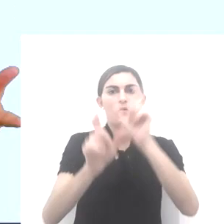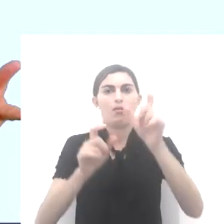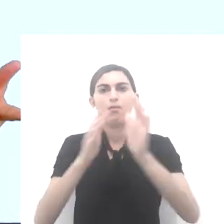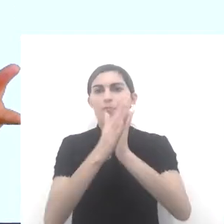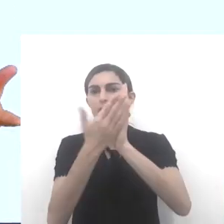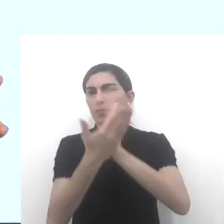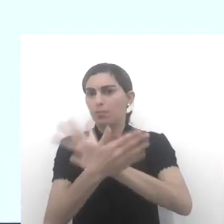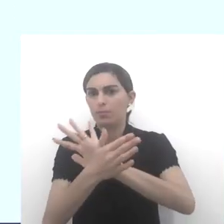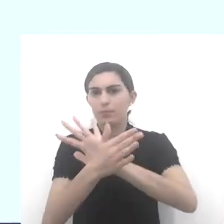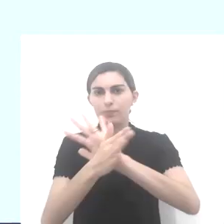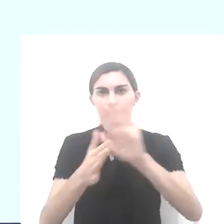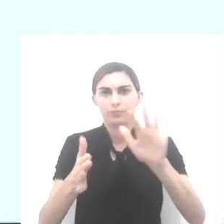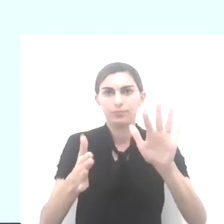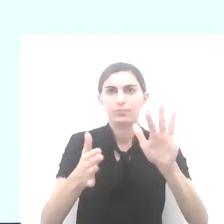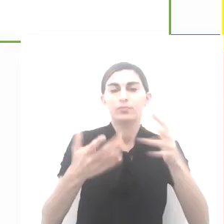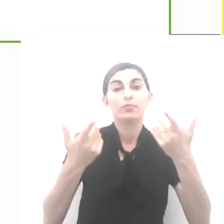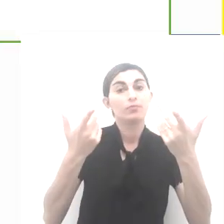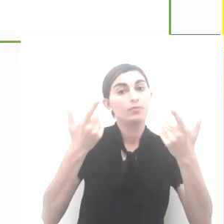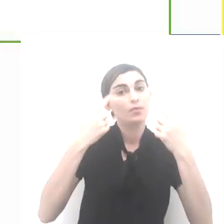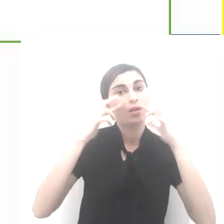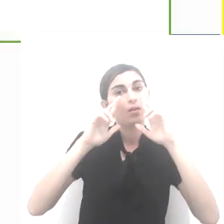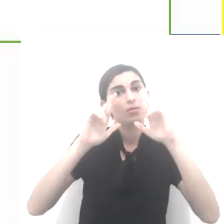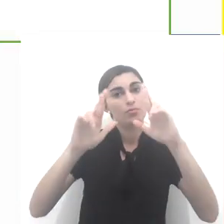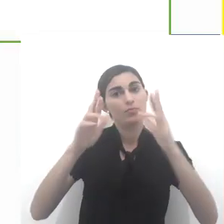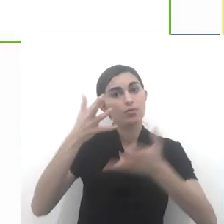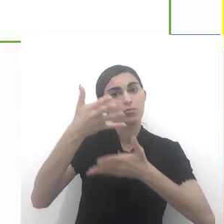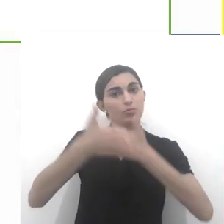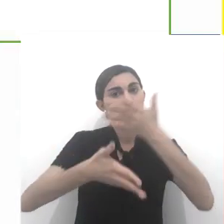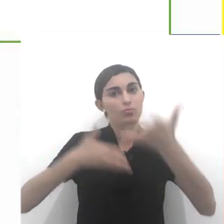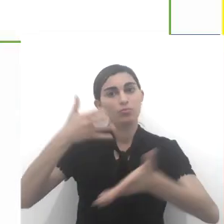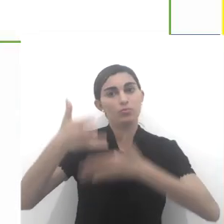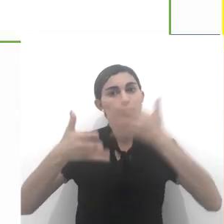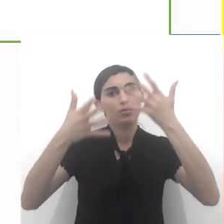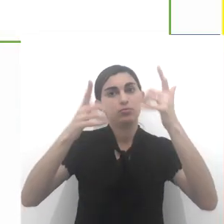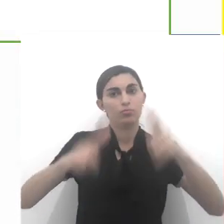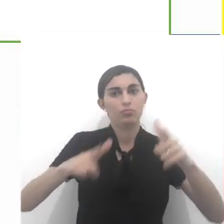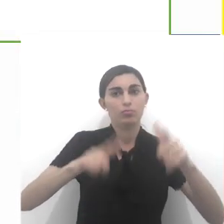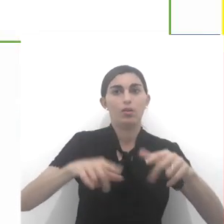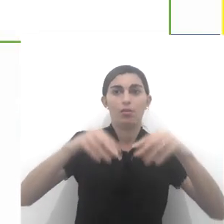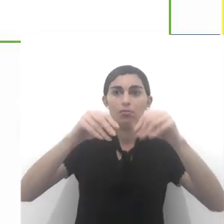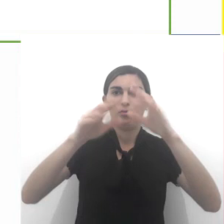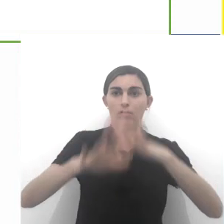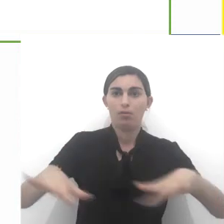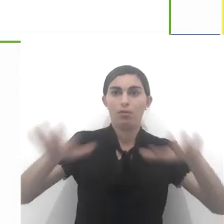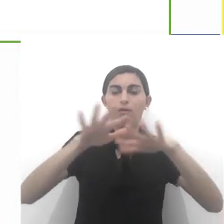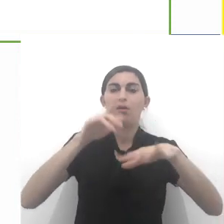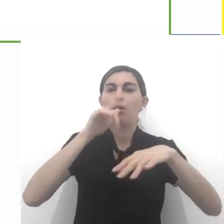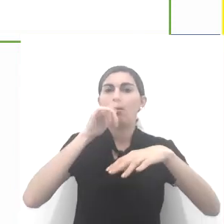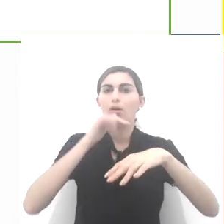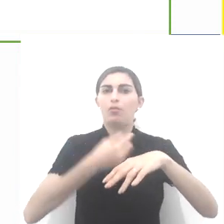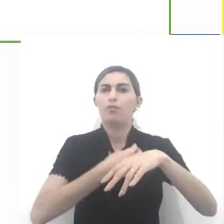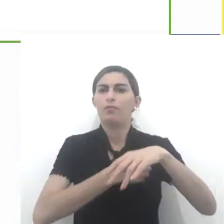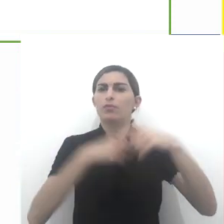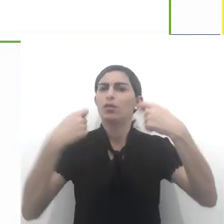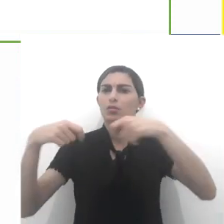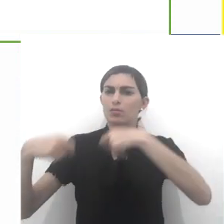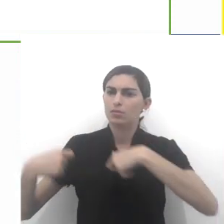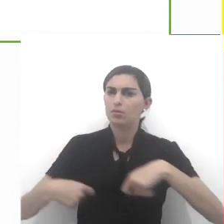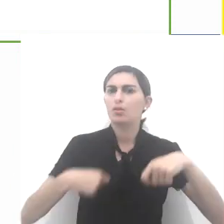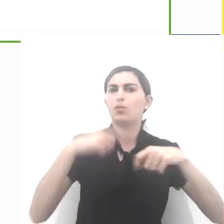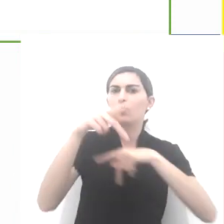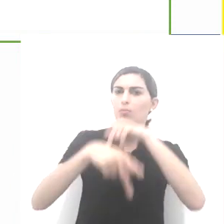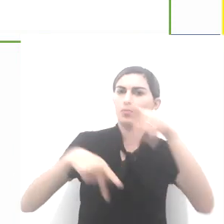palavra sagrada? Então, vejam só aqui. O respeito, o cuidado ao meio ambiente, a terra, água, ar, e também as